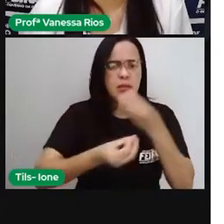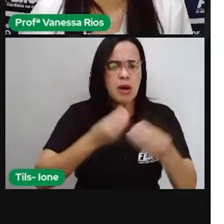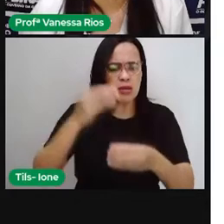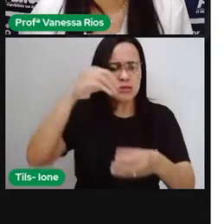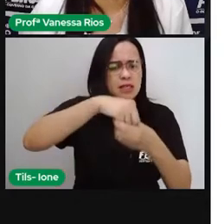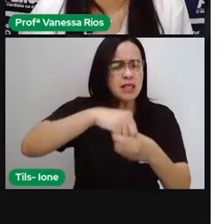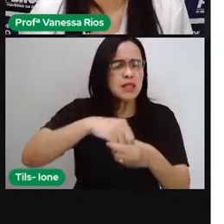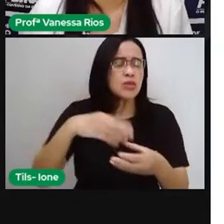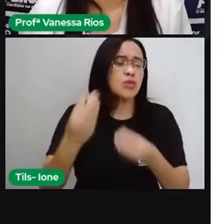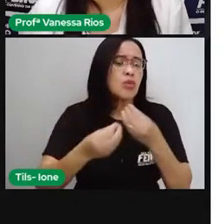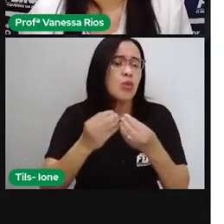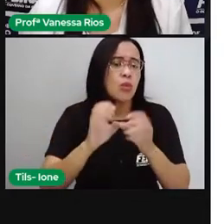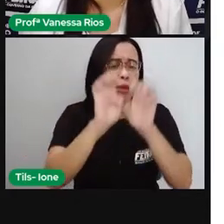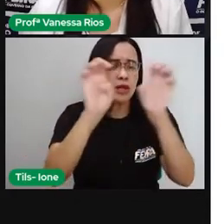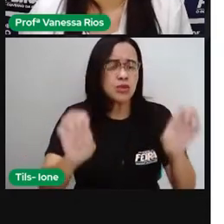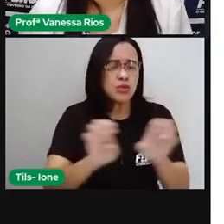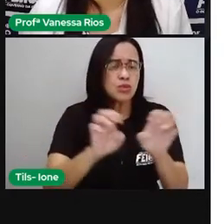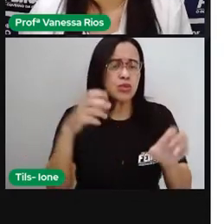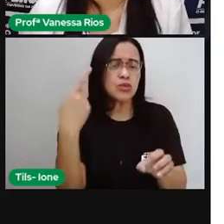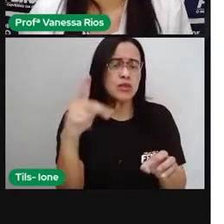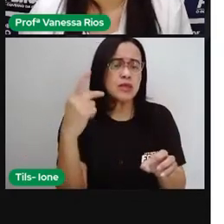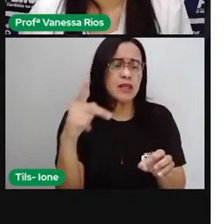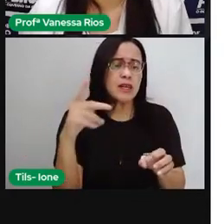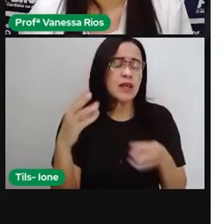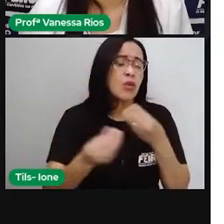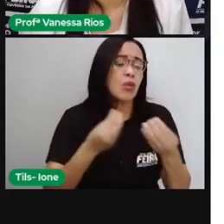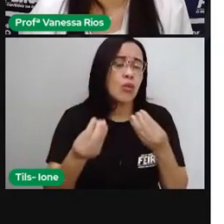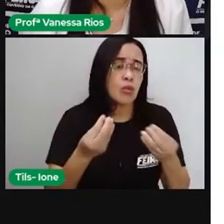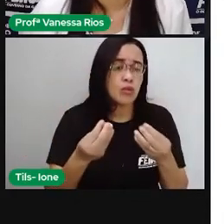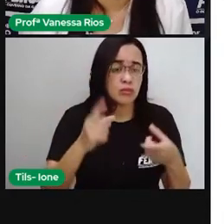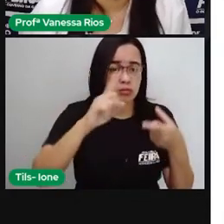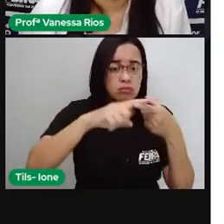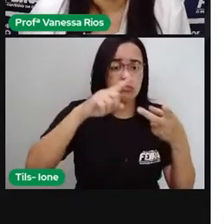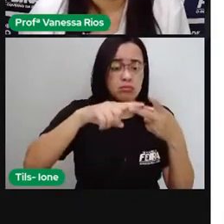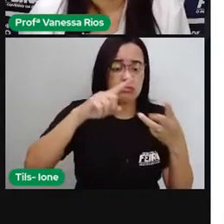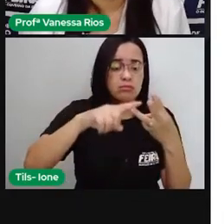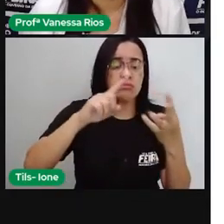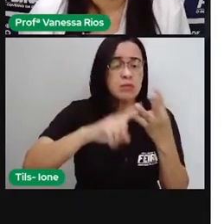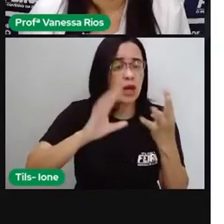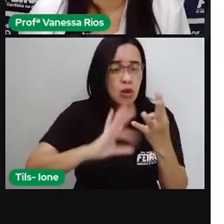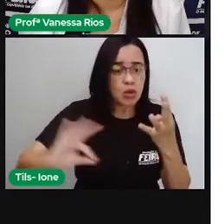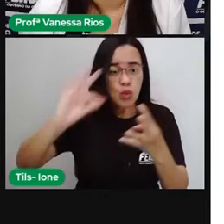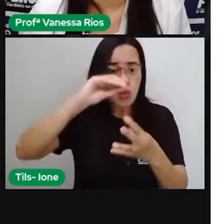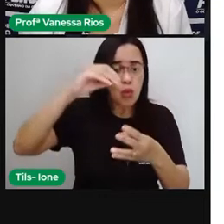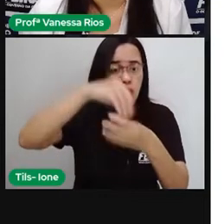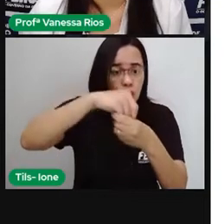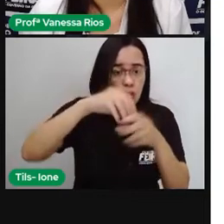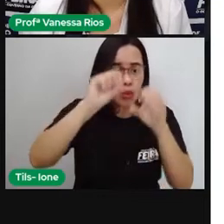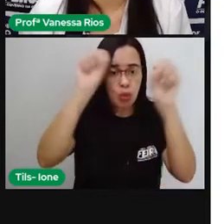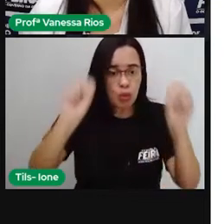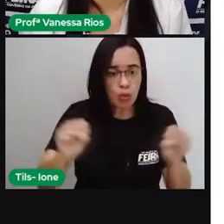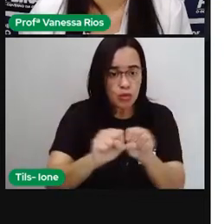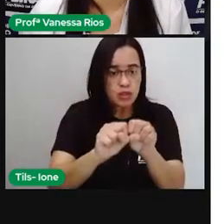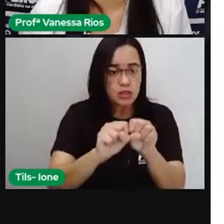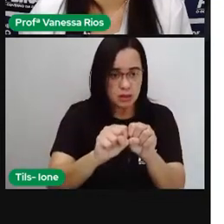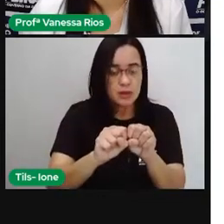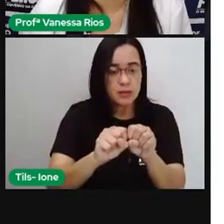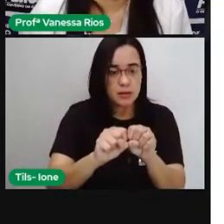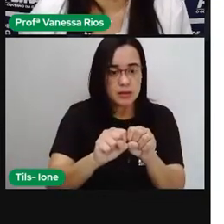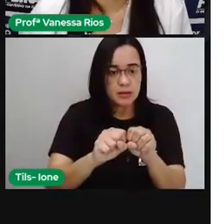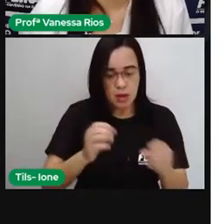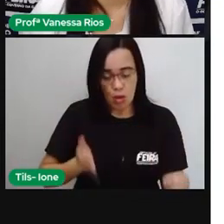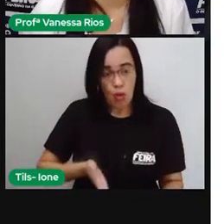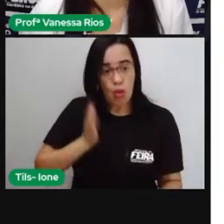seguintes estruturas. A gente tem aí estruturas que fazem parte de todo esse processo. A Pró já falou aí do